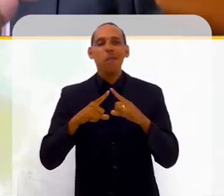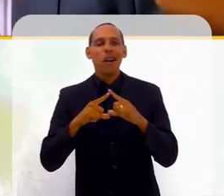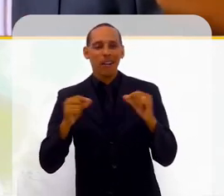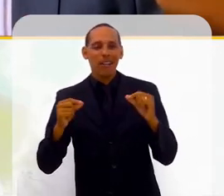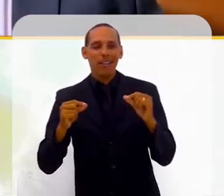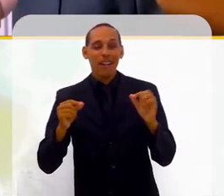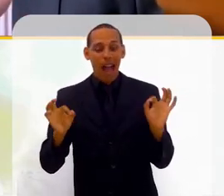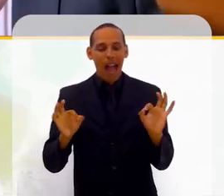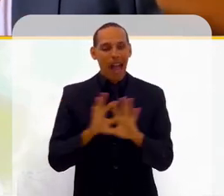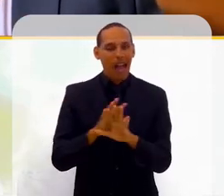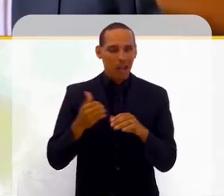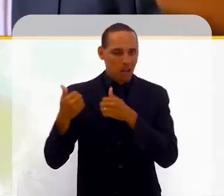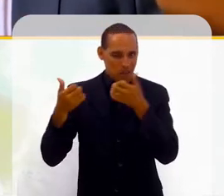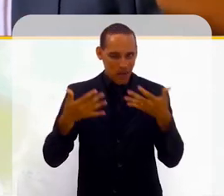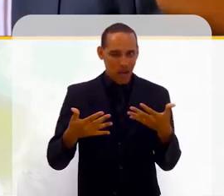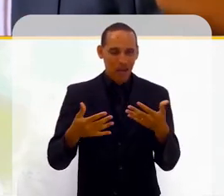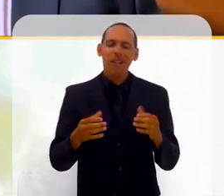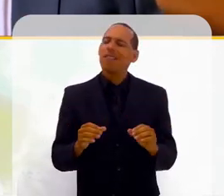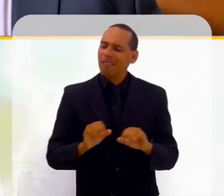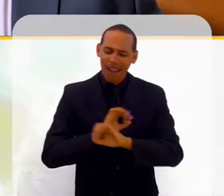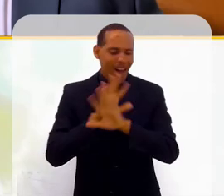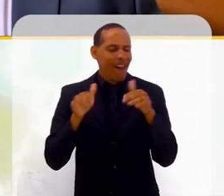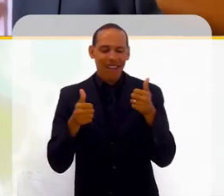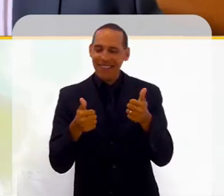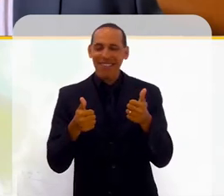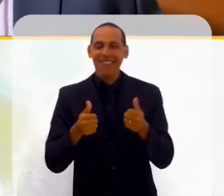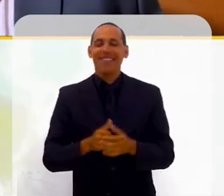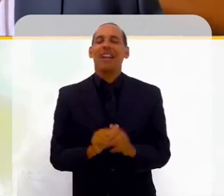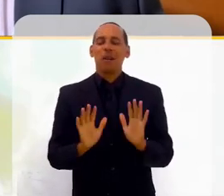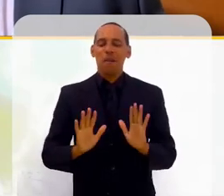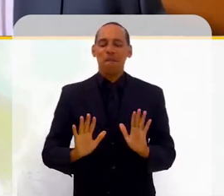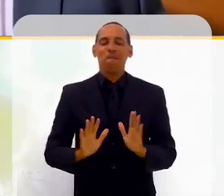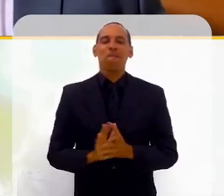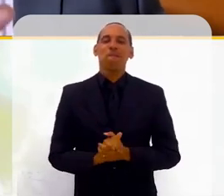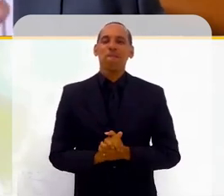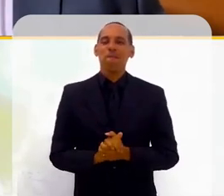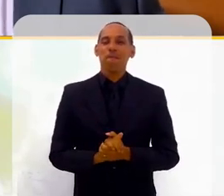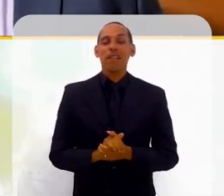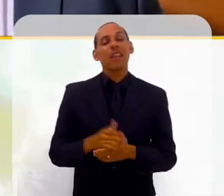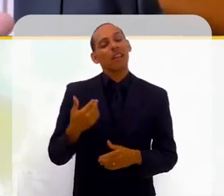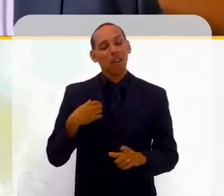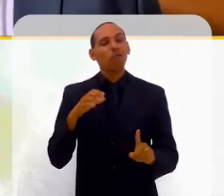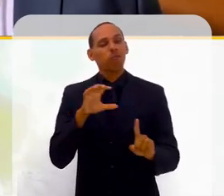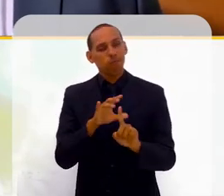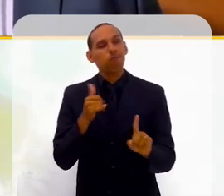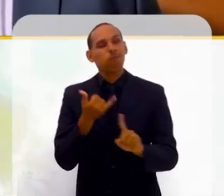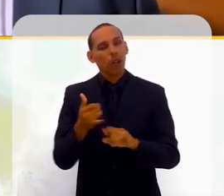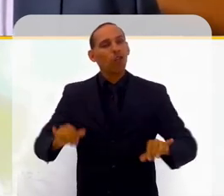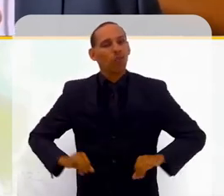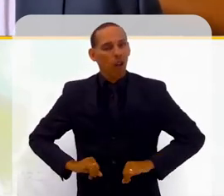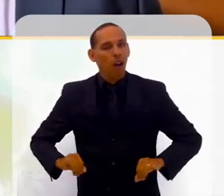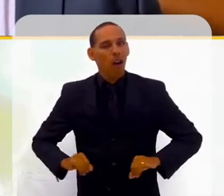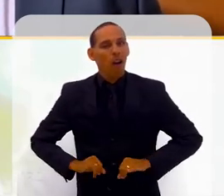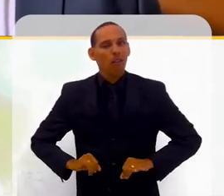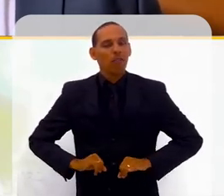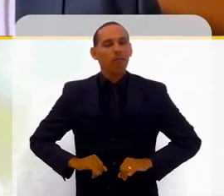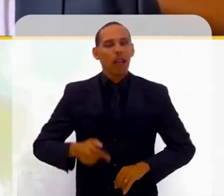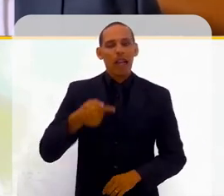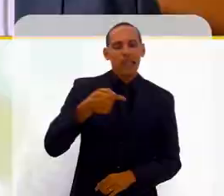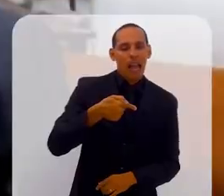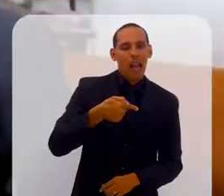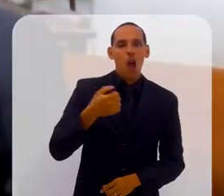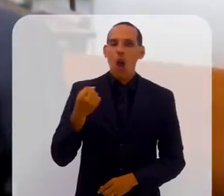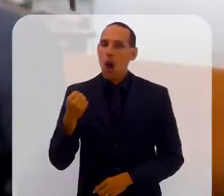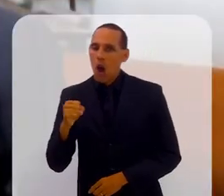Brasília. Aí eu te respondo essa, pode ser? Claro, claro. Então, vamos lá. Então, eu sofri bullying ali na sétima, oitava